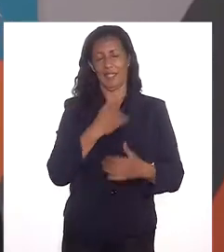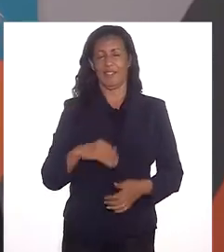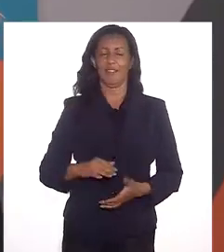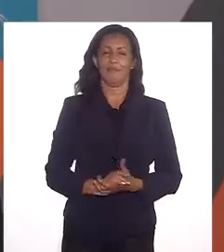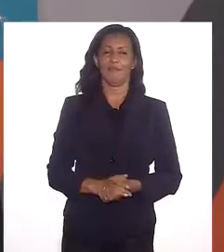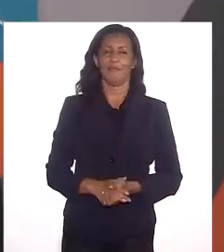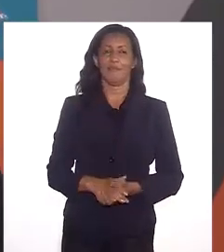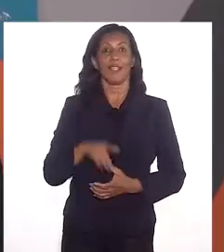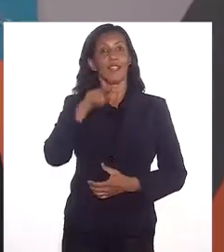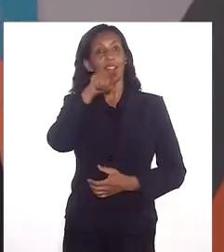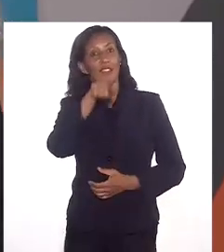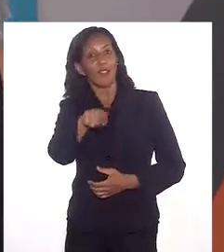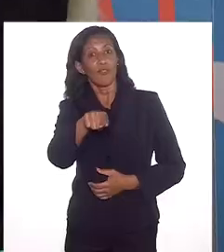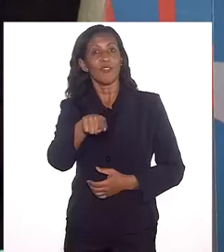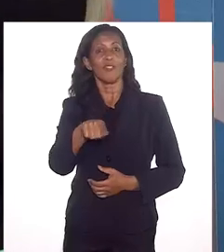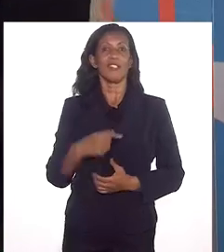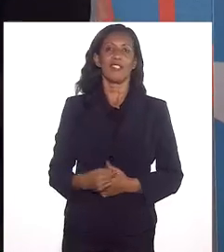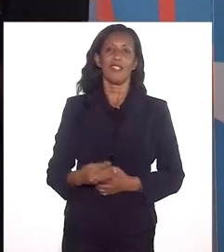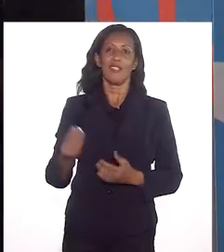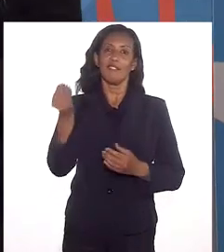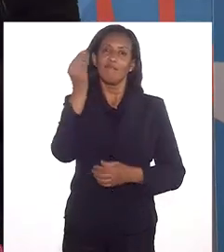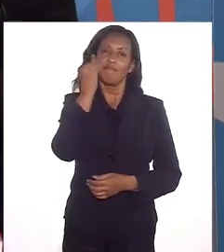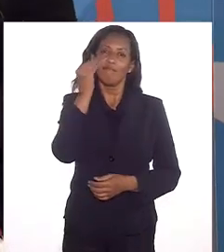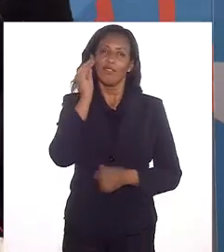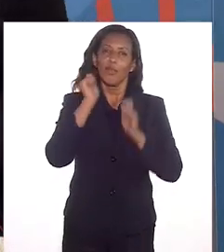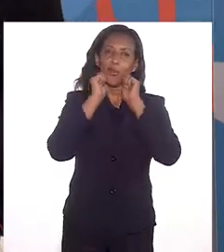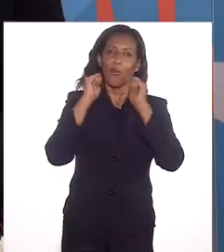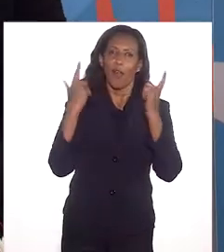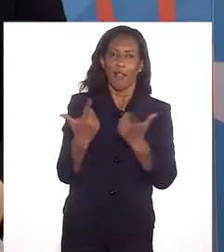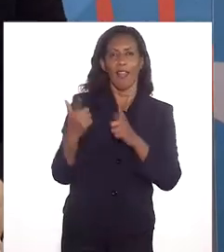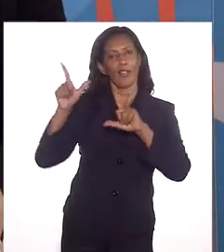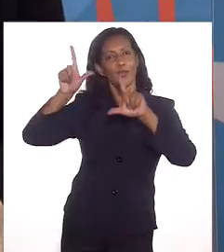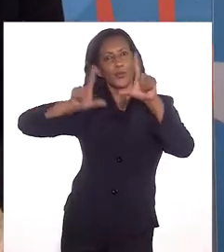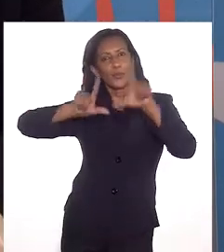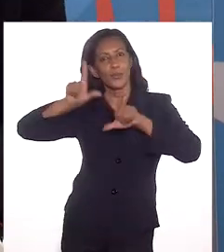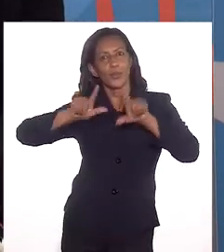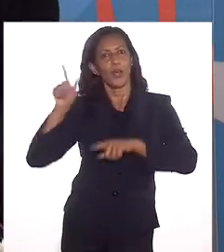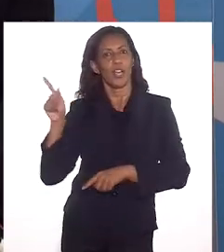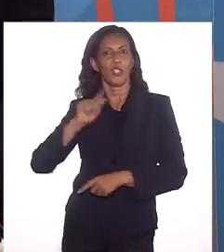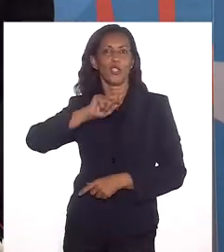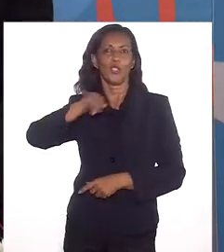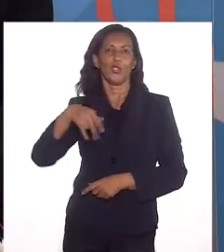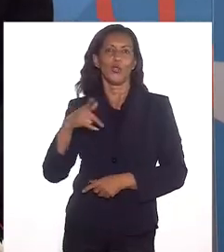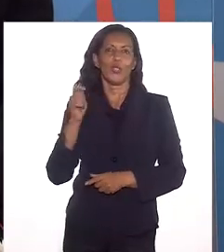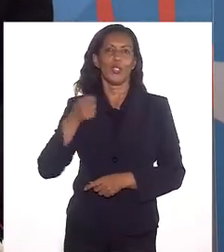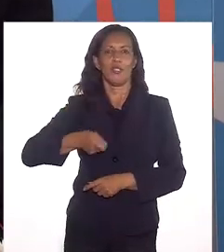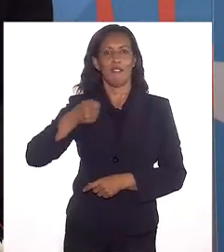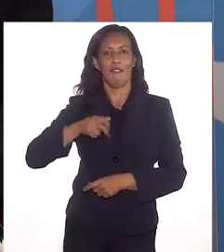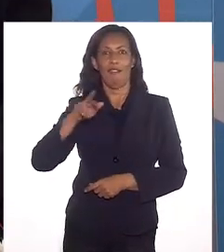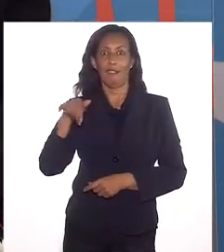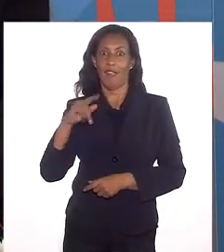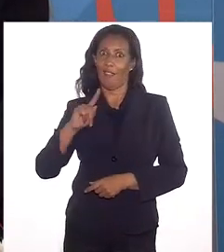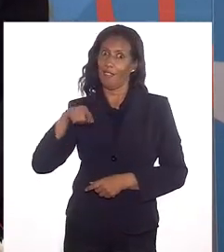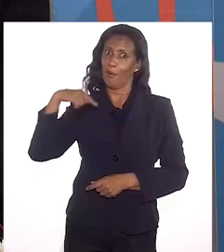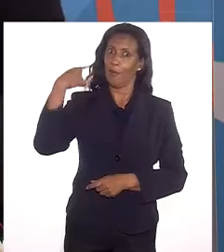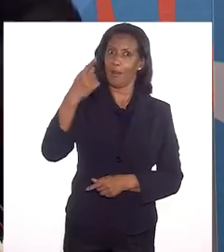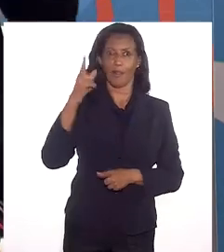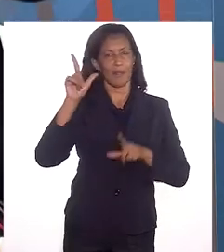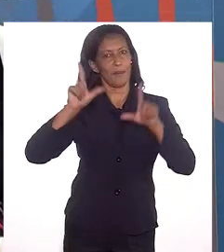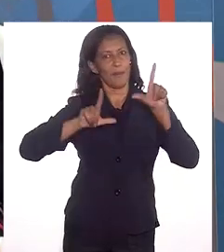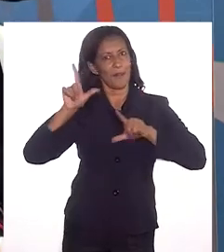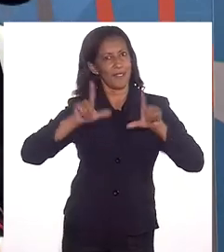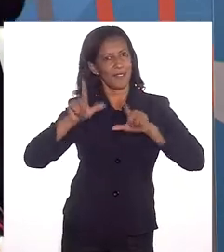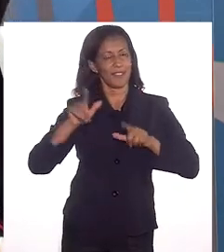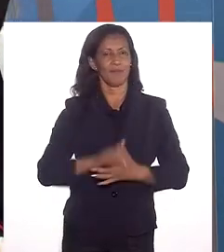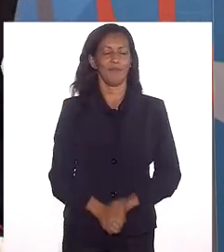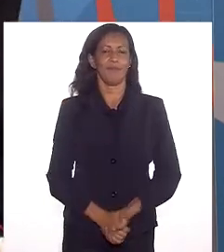Obrigada, querida. Até a próxima. E a você que nos acompanhou aqui no Alerja Entrevista com a juíza Andréa Pachá, o nosso muito obrigada. E até